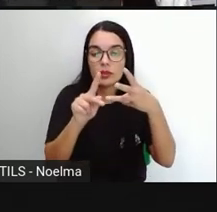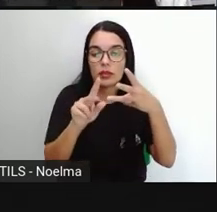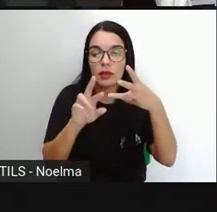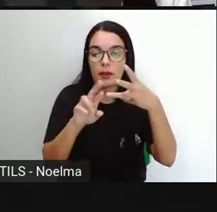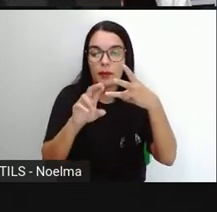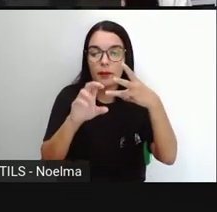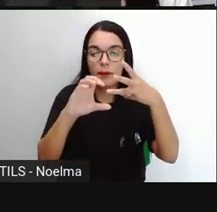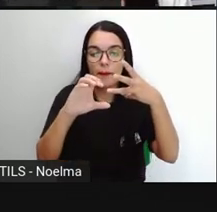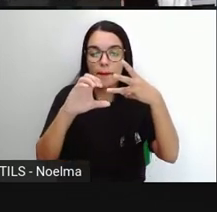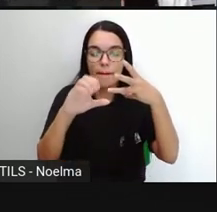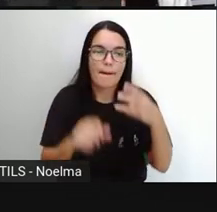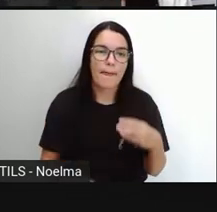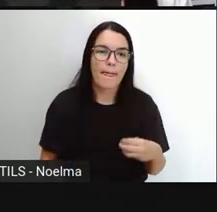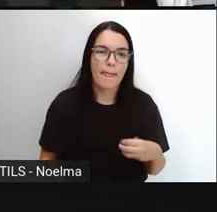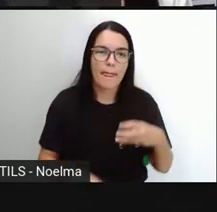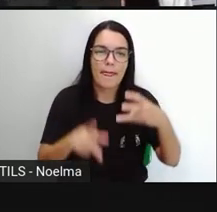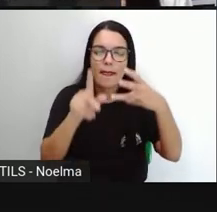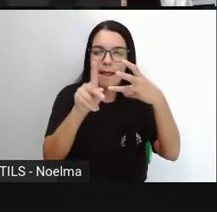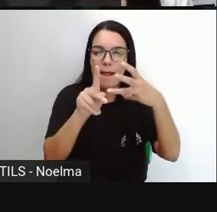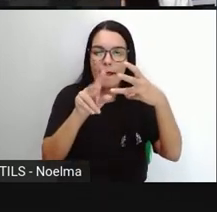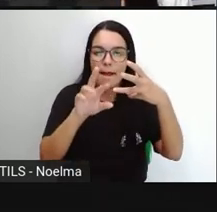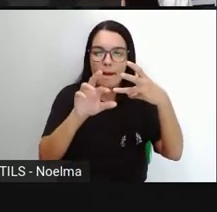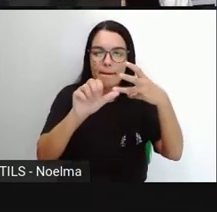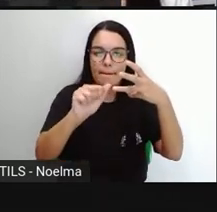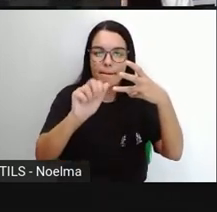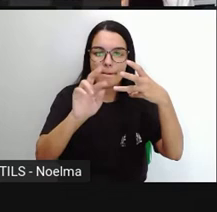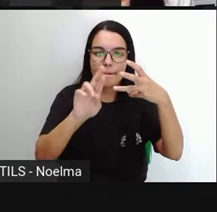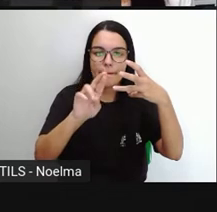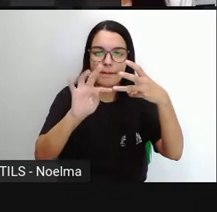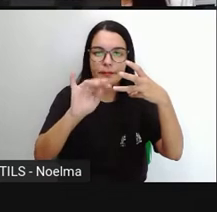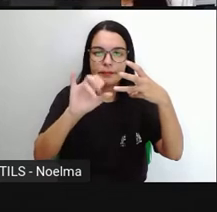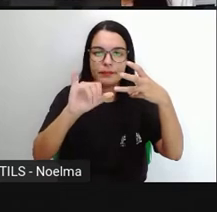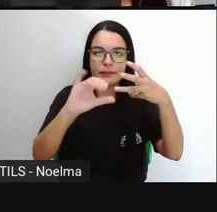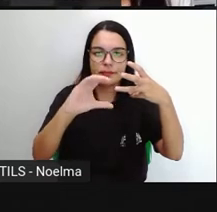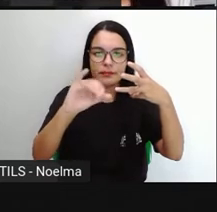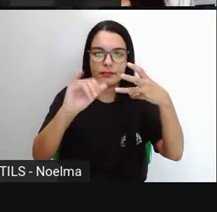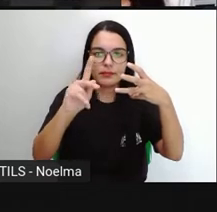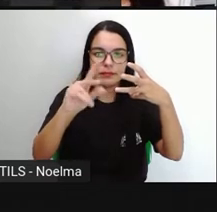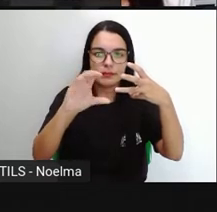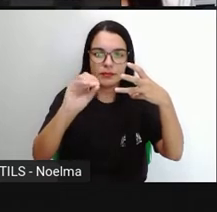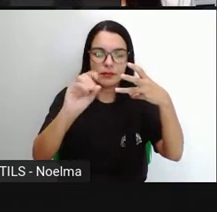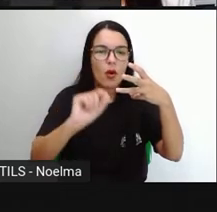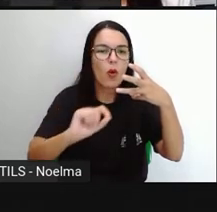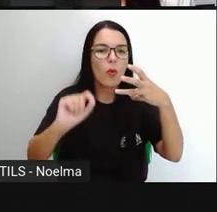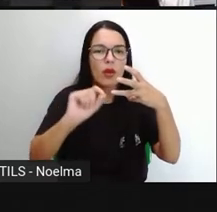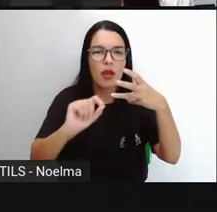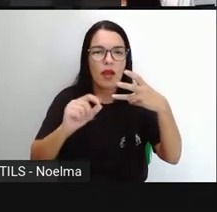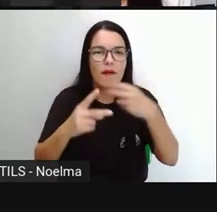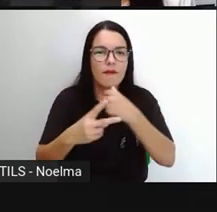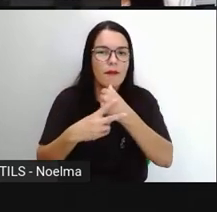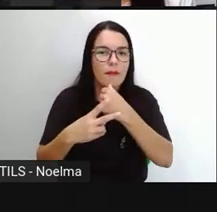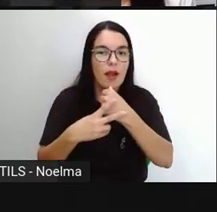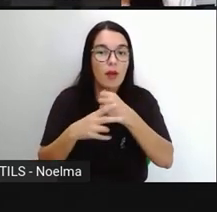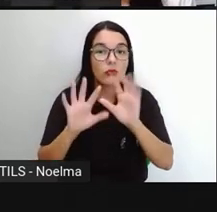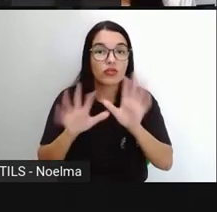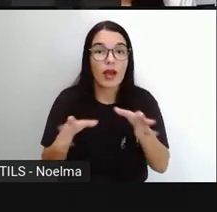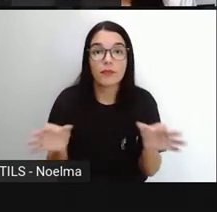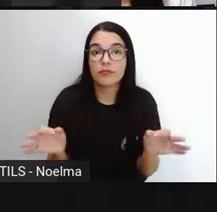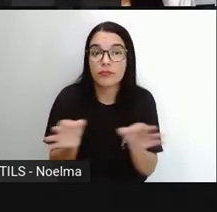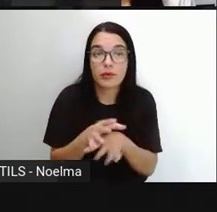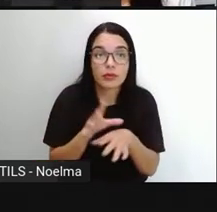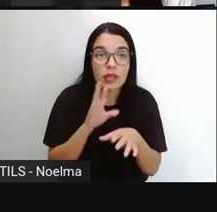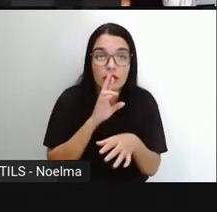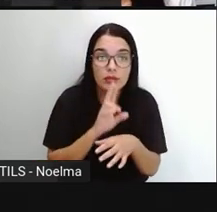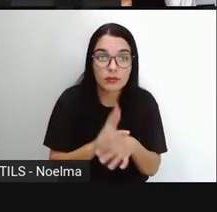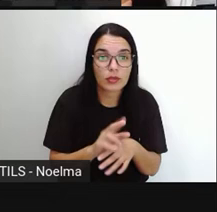realizada naquele momento. A forma verbal participio, é o ato verbal enquanto resultado, e pode ser